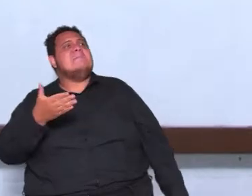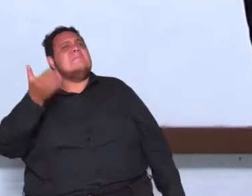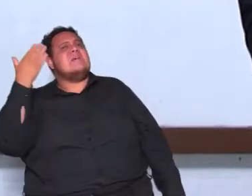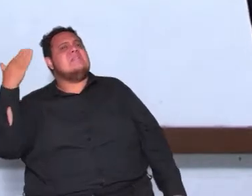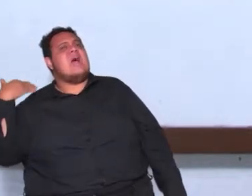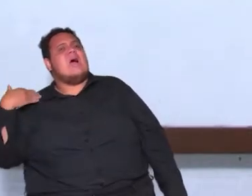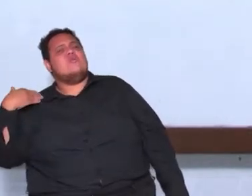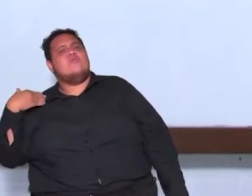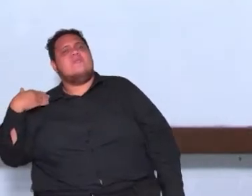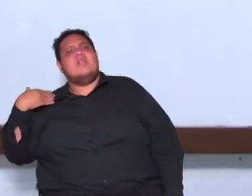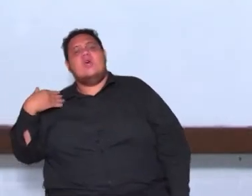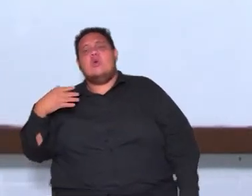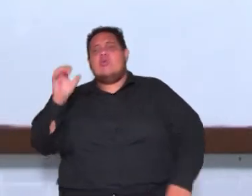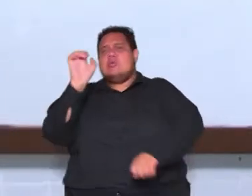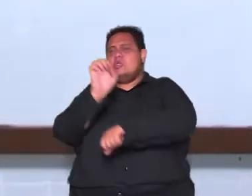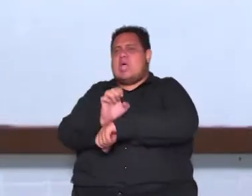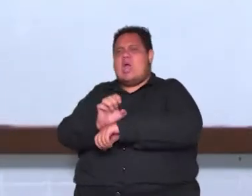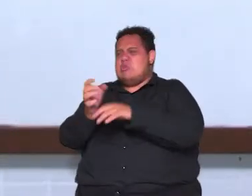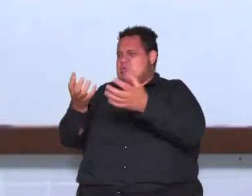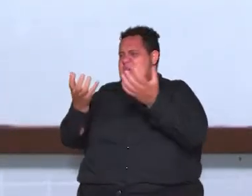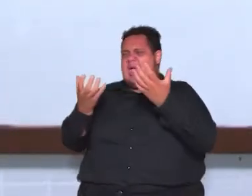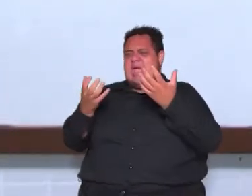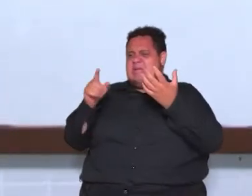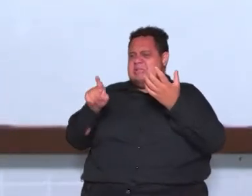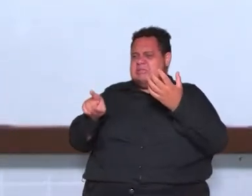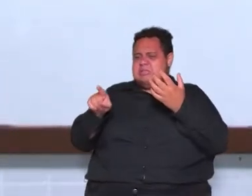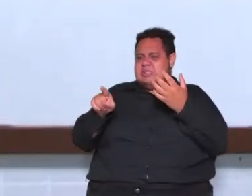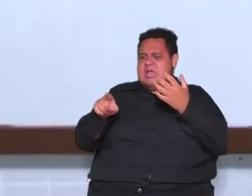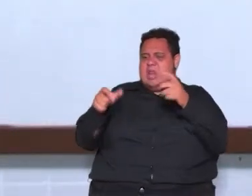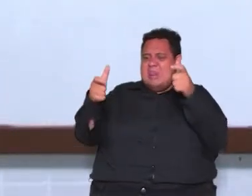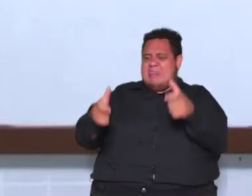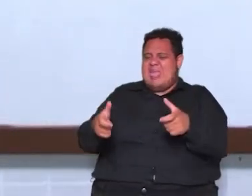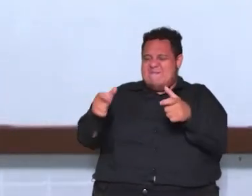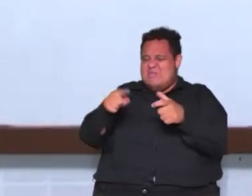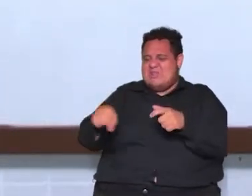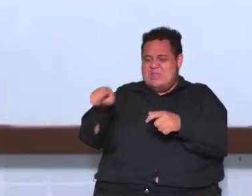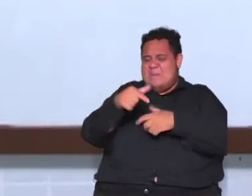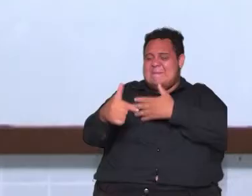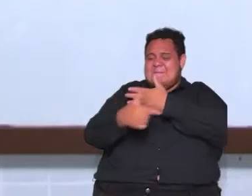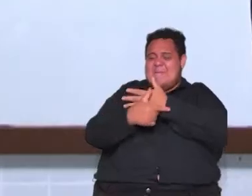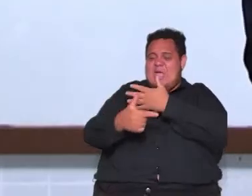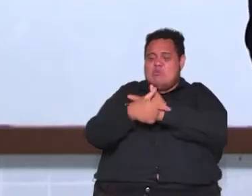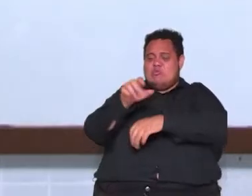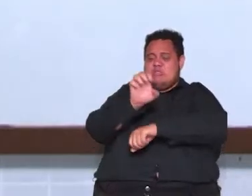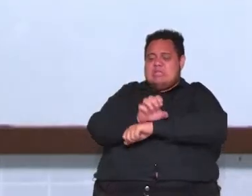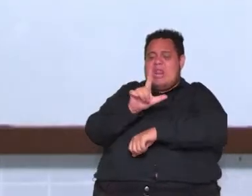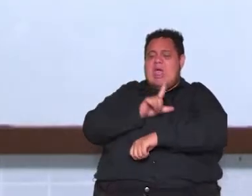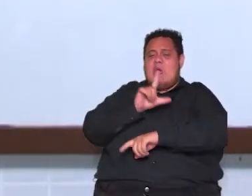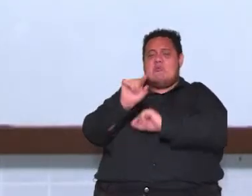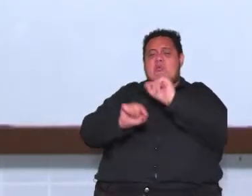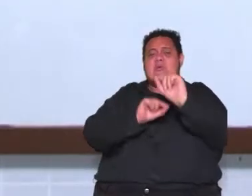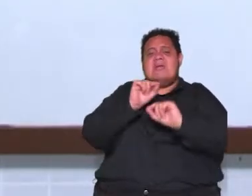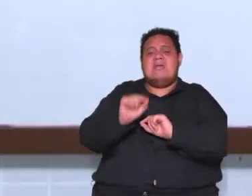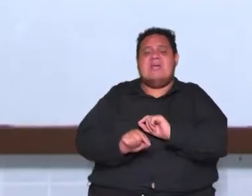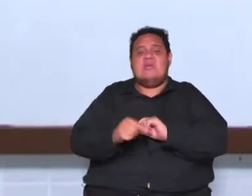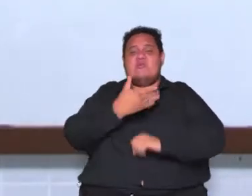ele dizia o Estado não é para arrancar isso de você na verdade qual é o papel do Estado qual é o papel dos governos